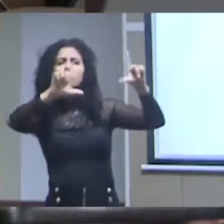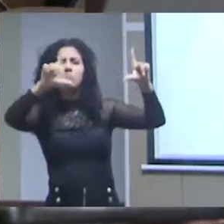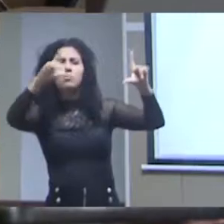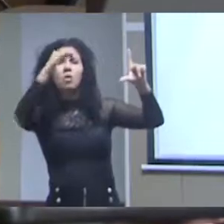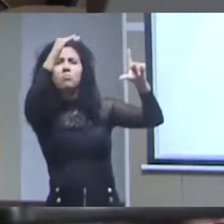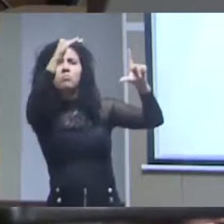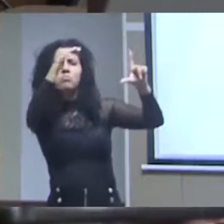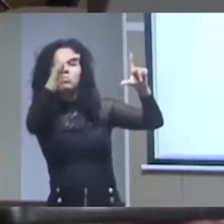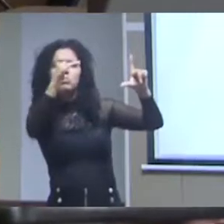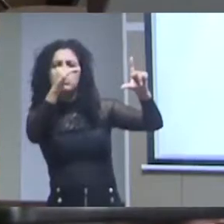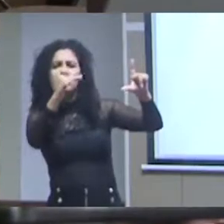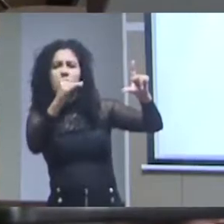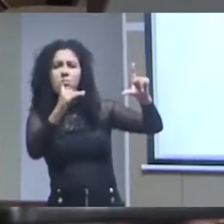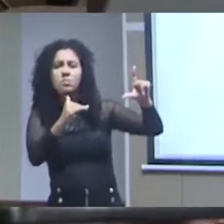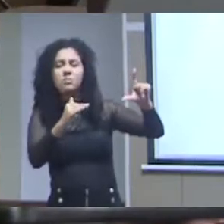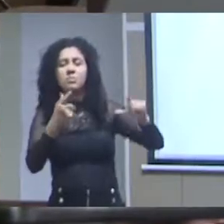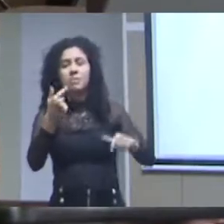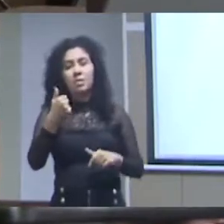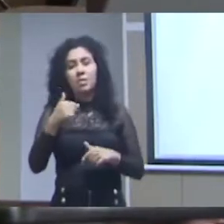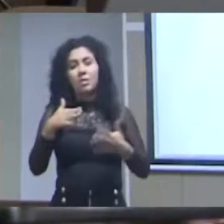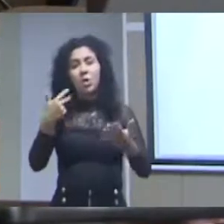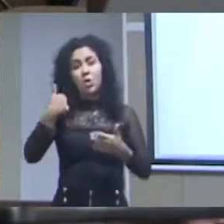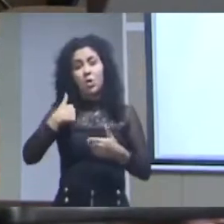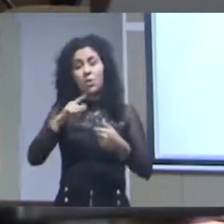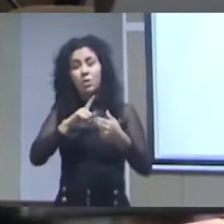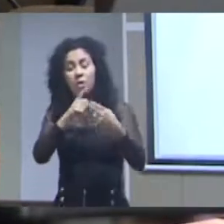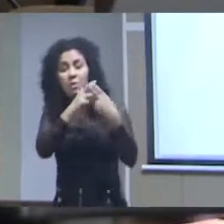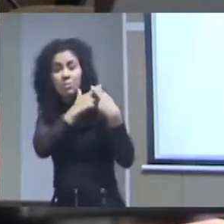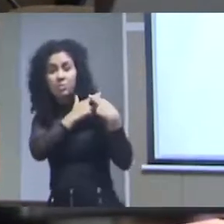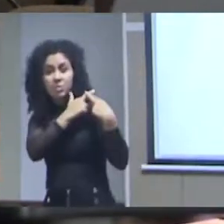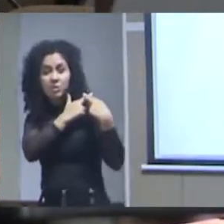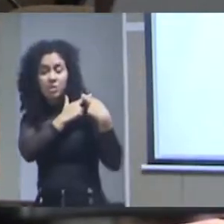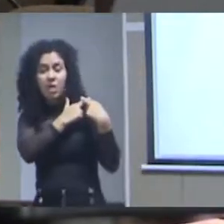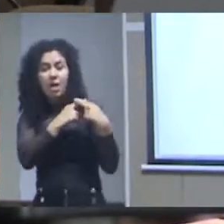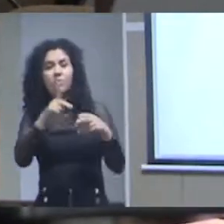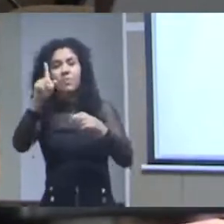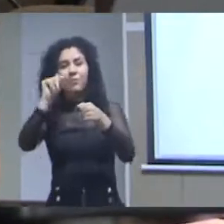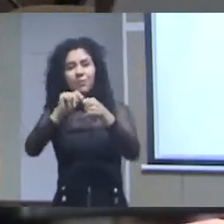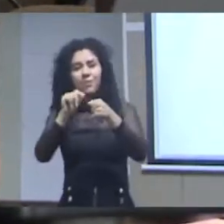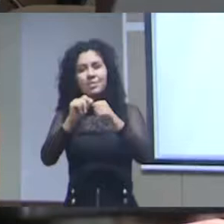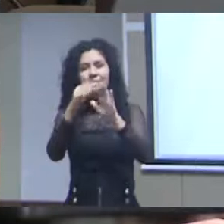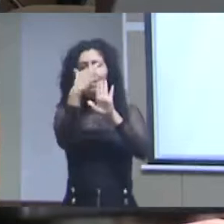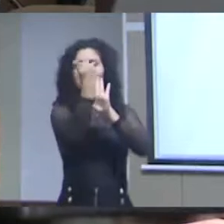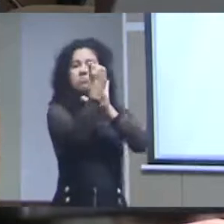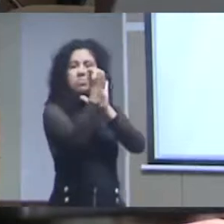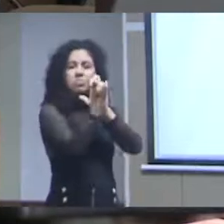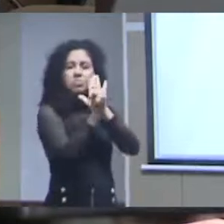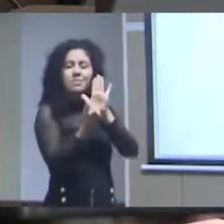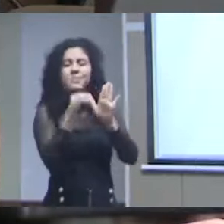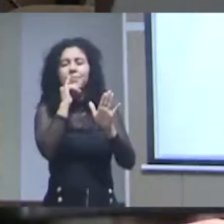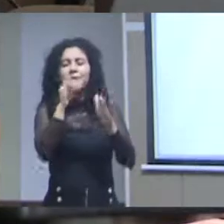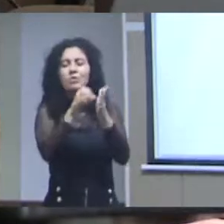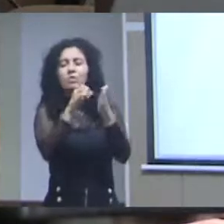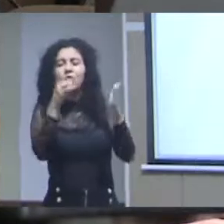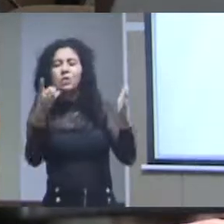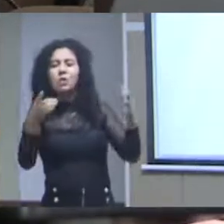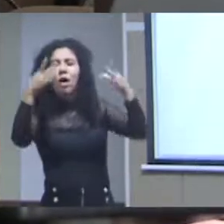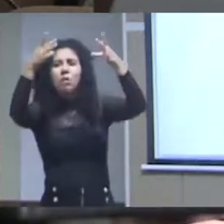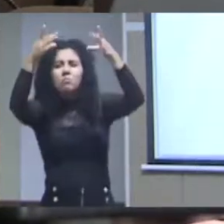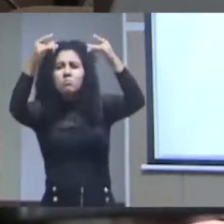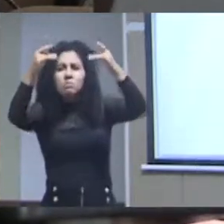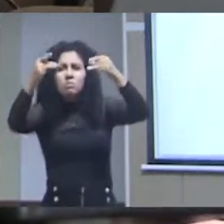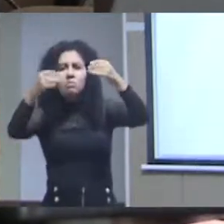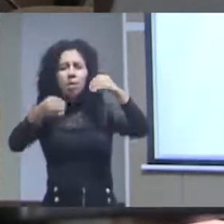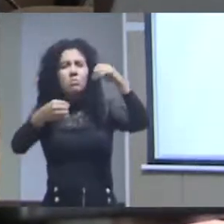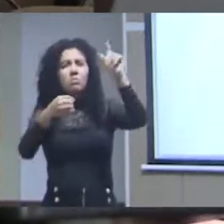glossário da Ciência Aberta e trabalho no grupo de terminologia da Embrapa a gente está construindo um espaço conceitual você falou exatamente sobre a importância da